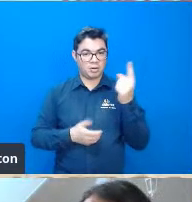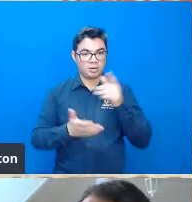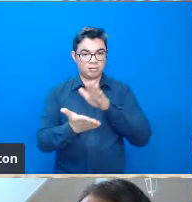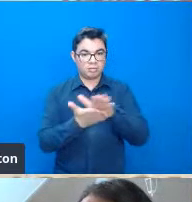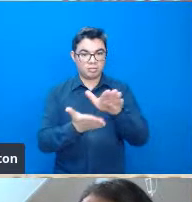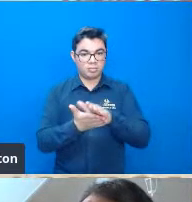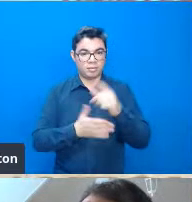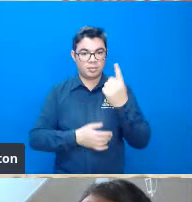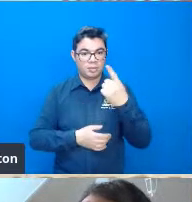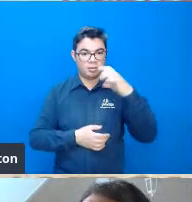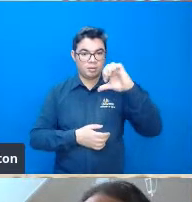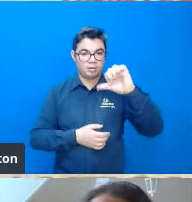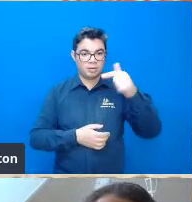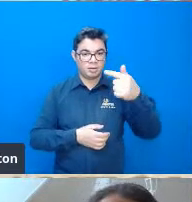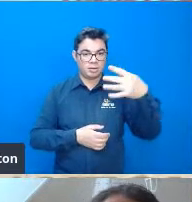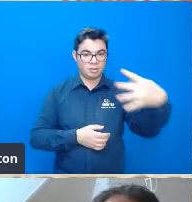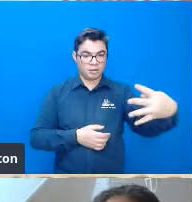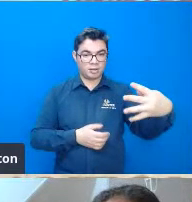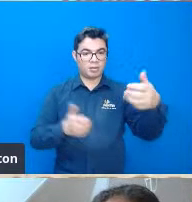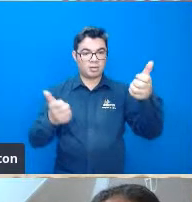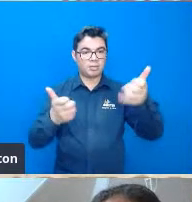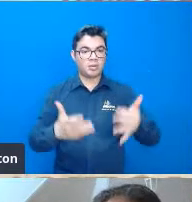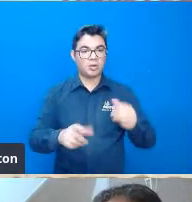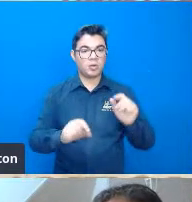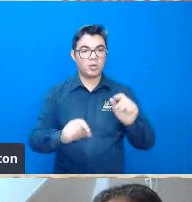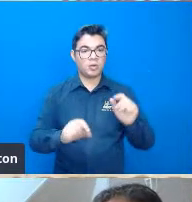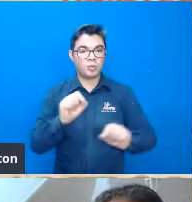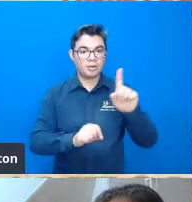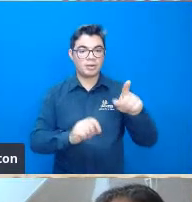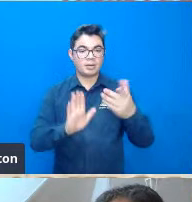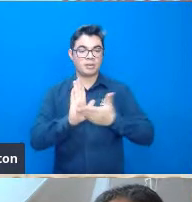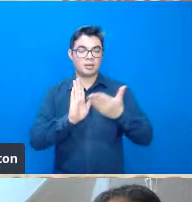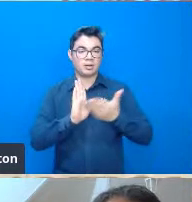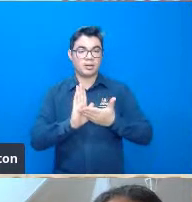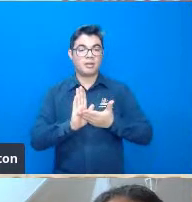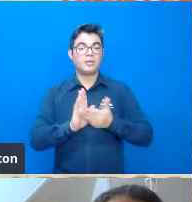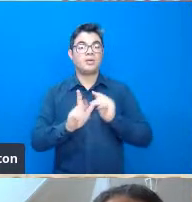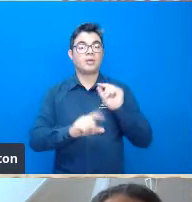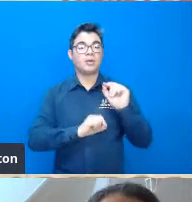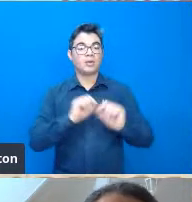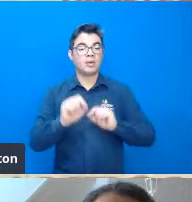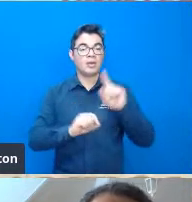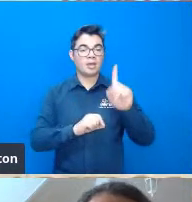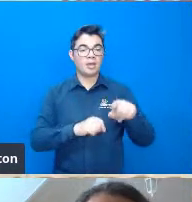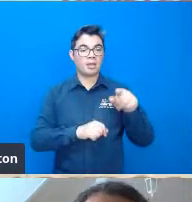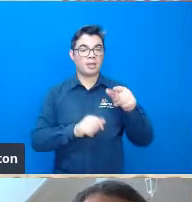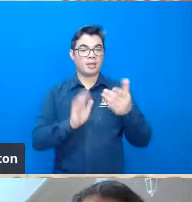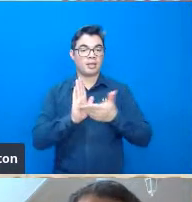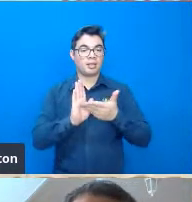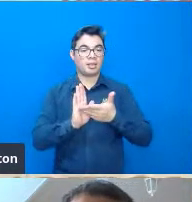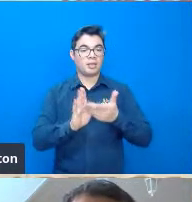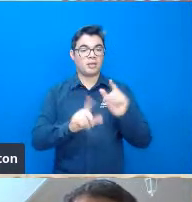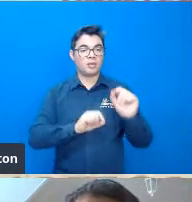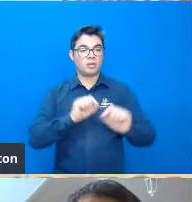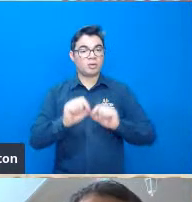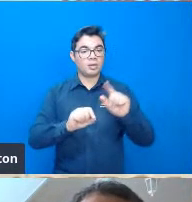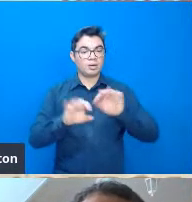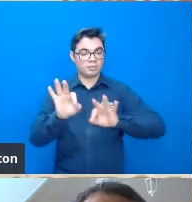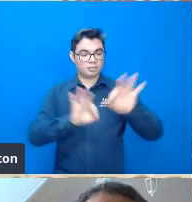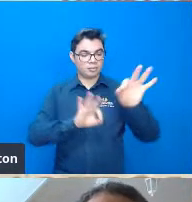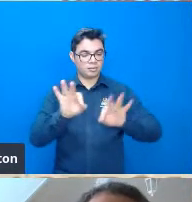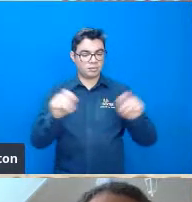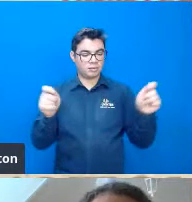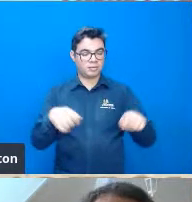1974 e ele disse que o livro geomorfologia de 1974 é um livro que ele formulou